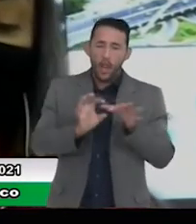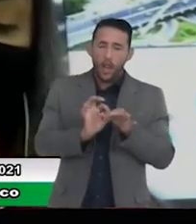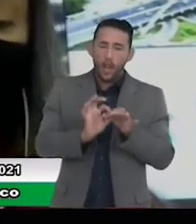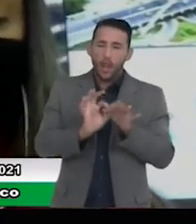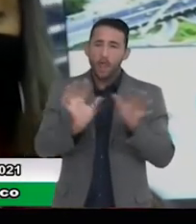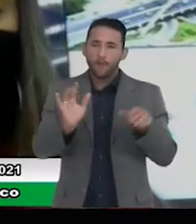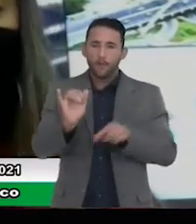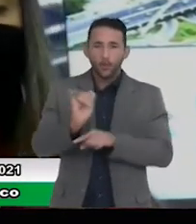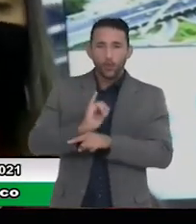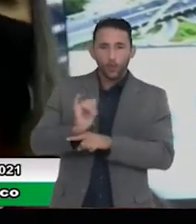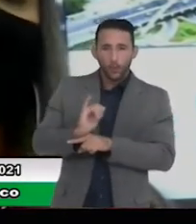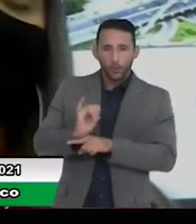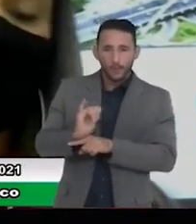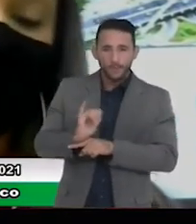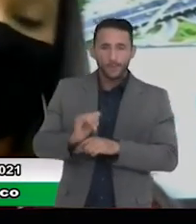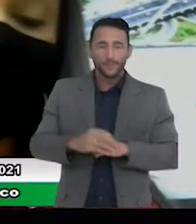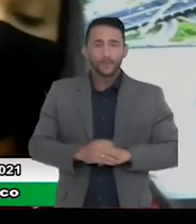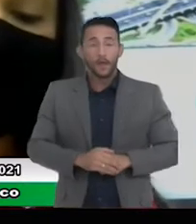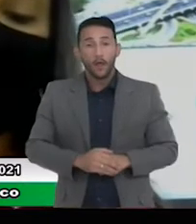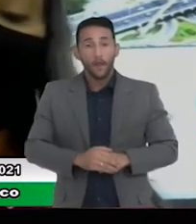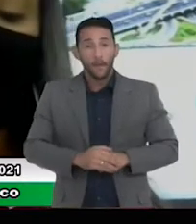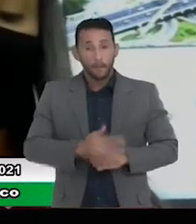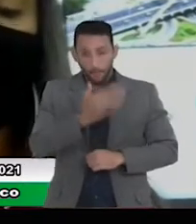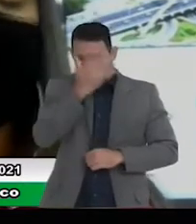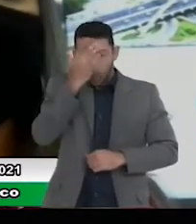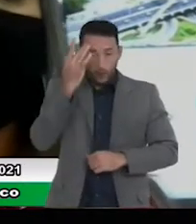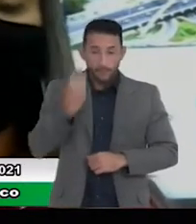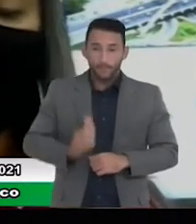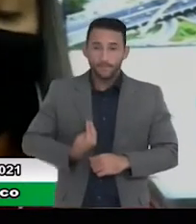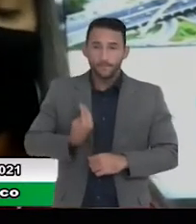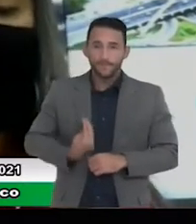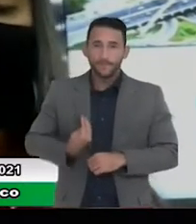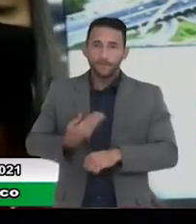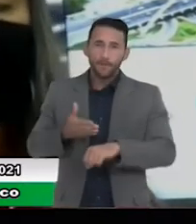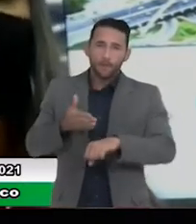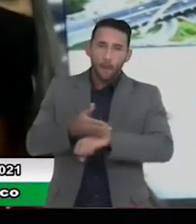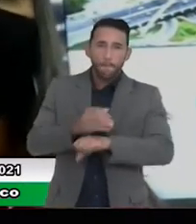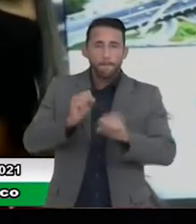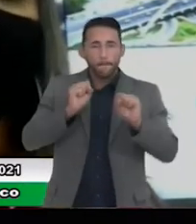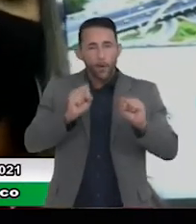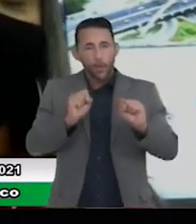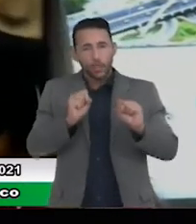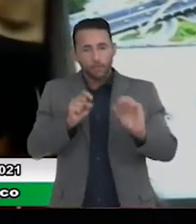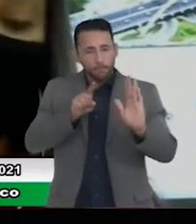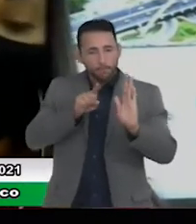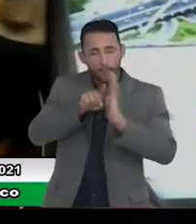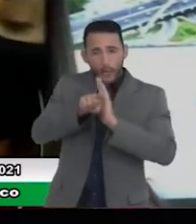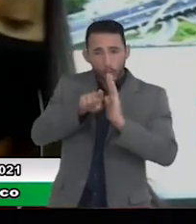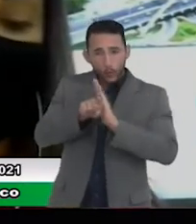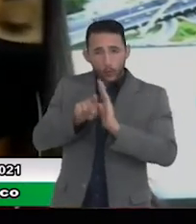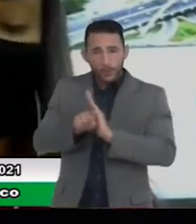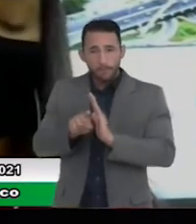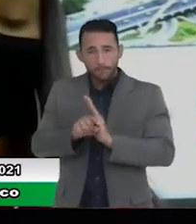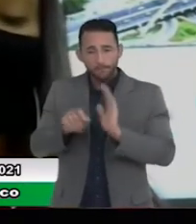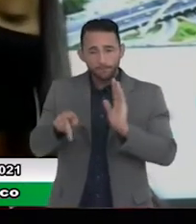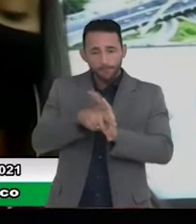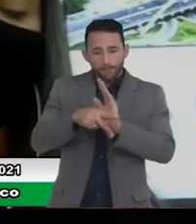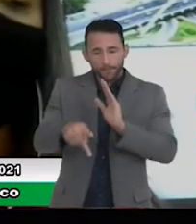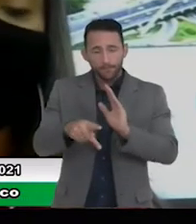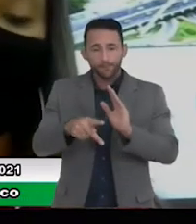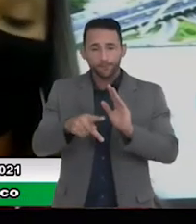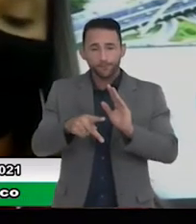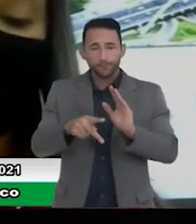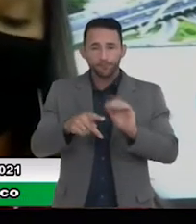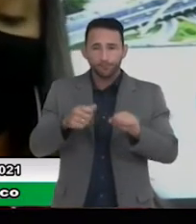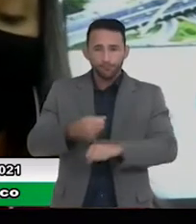no YouTube. Os participantes dessa audiência poderão formular as perguntas por videoconferência e as